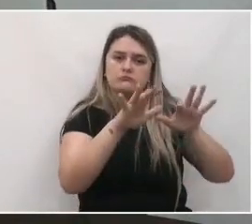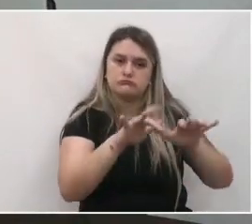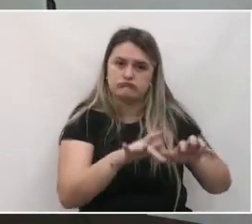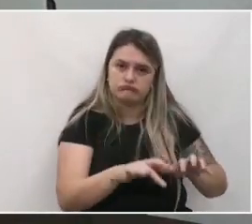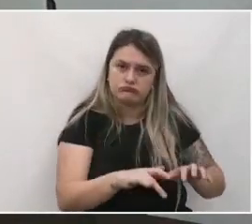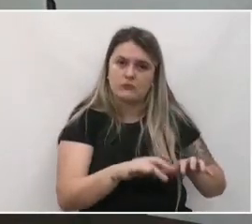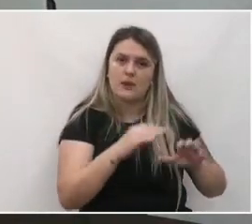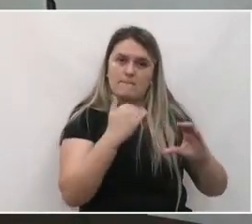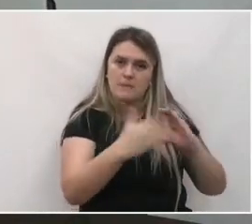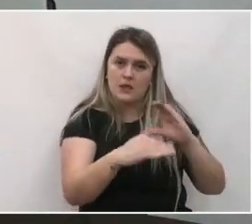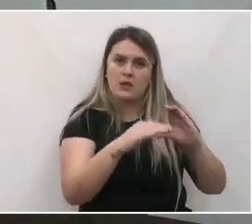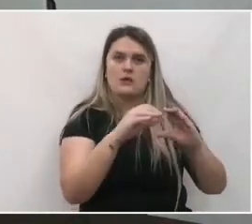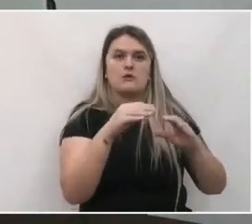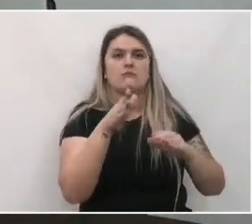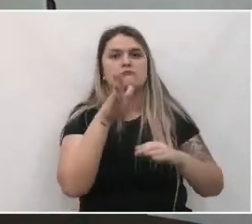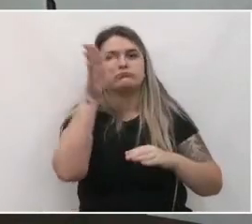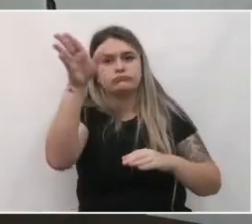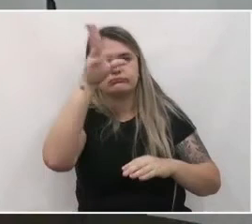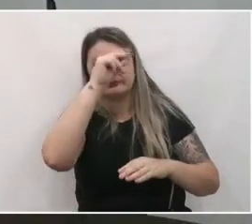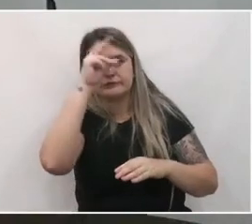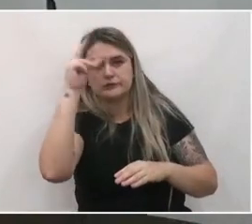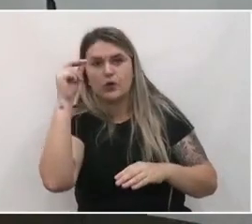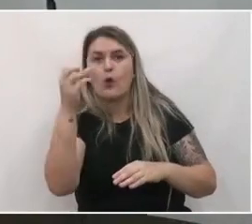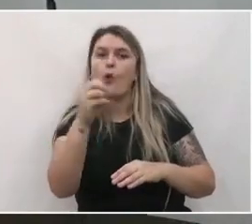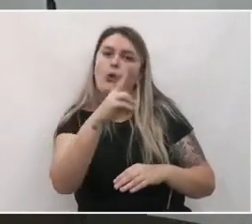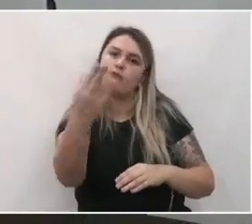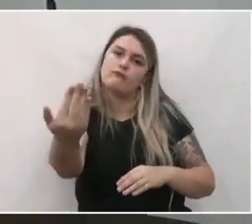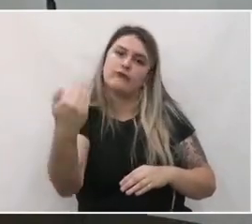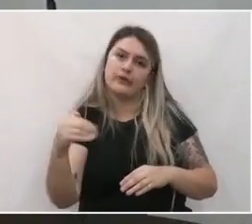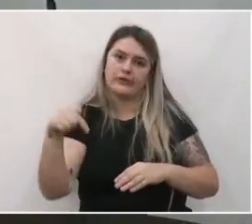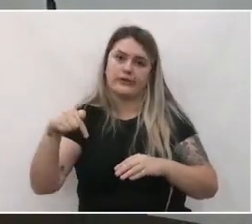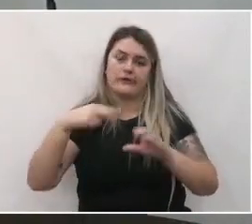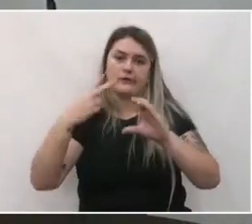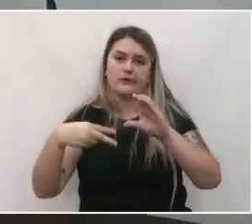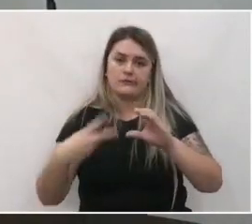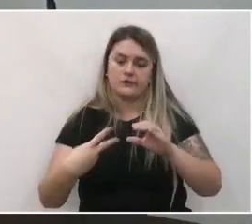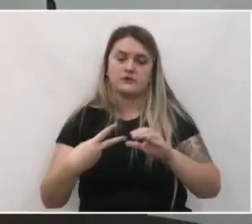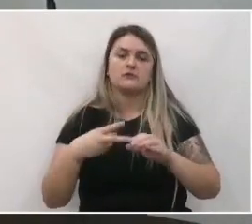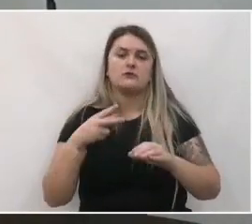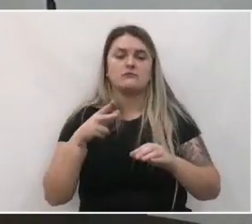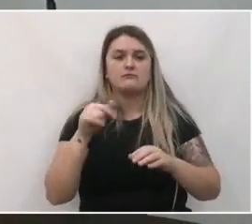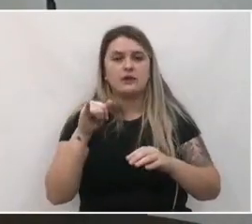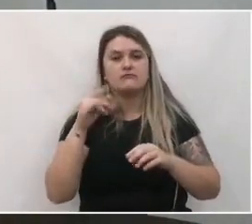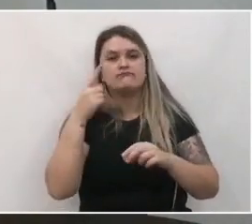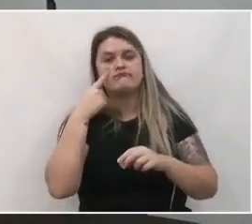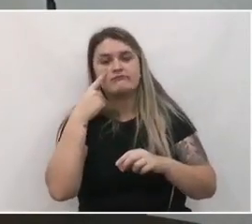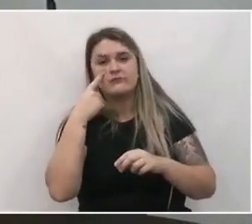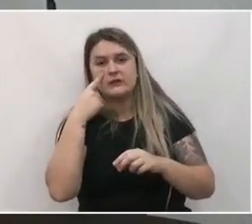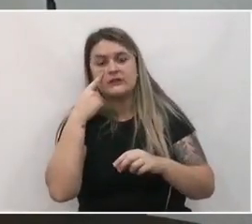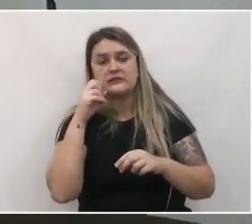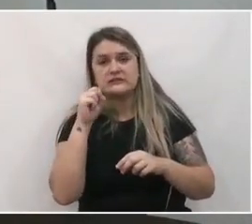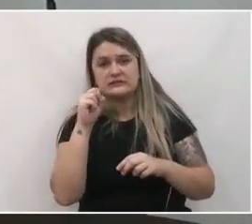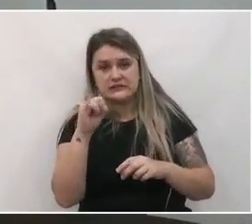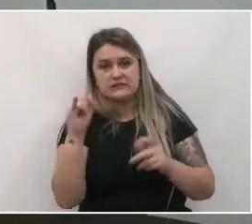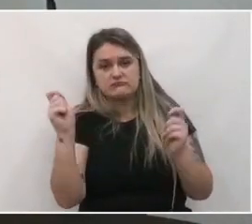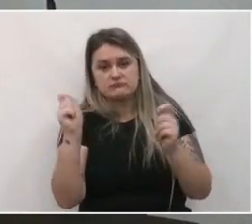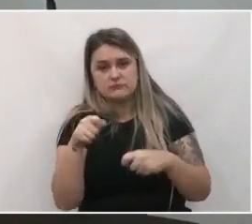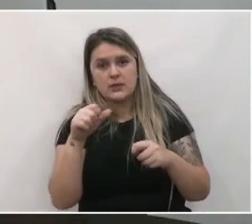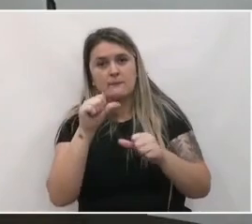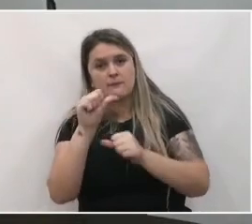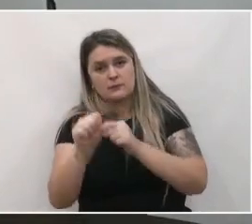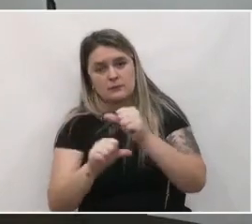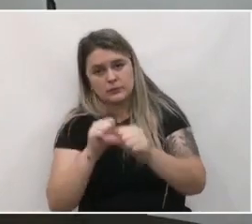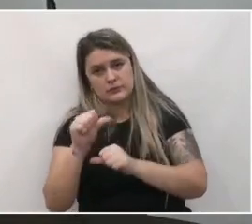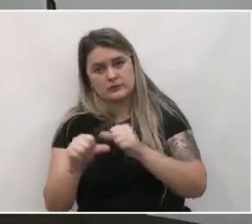vindo novamente, será acolhido para a gente verificar uma, se compete uma mudança